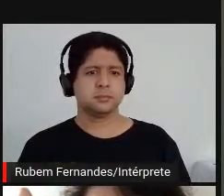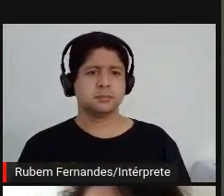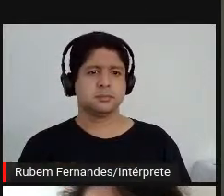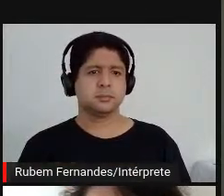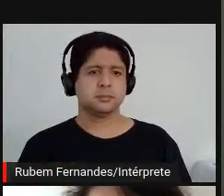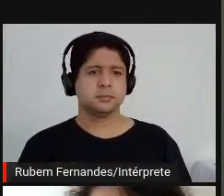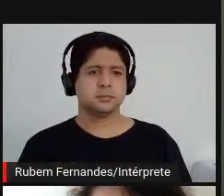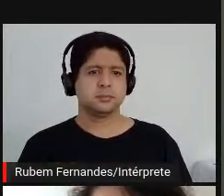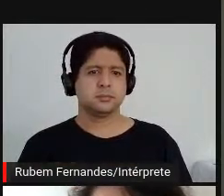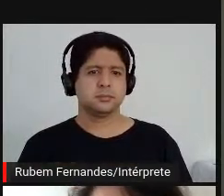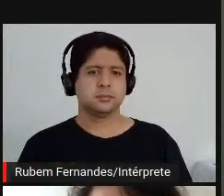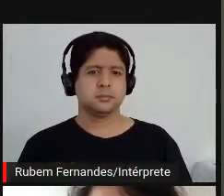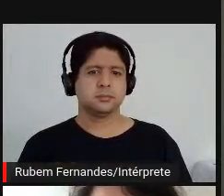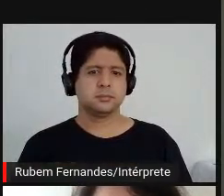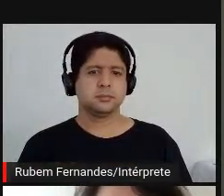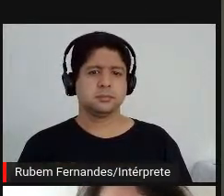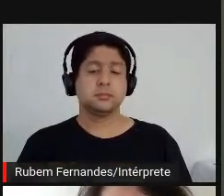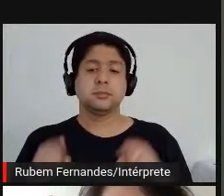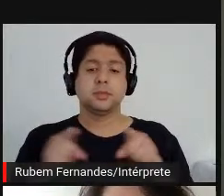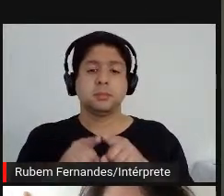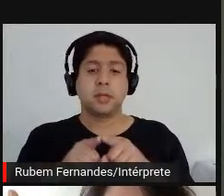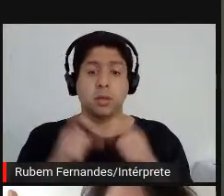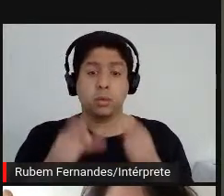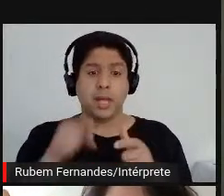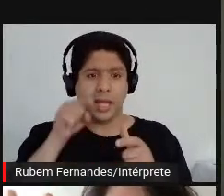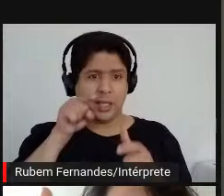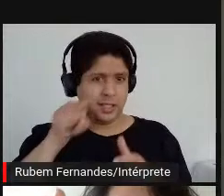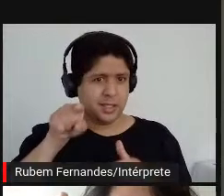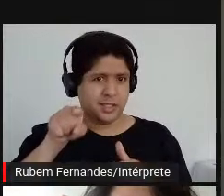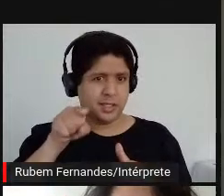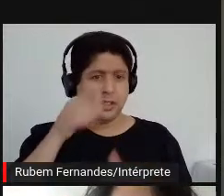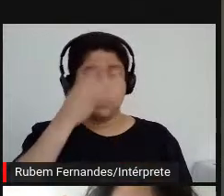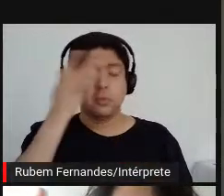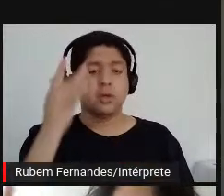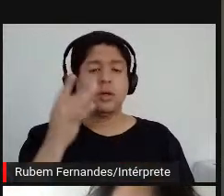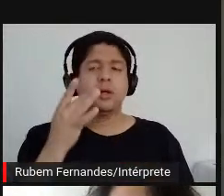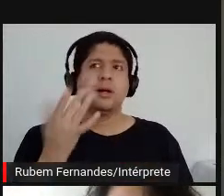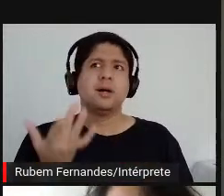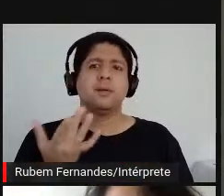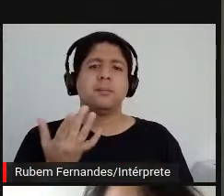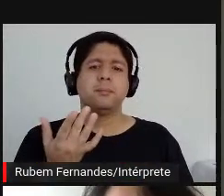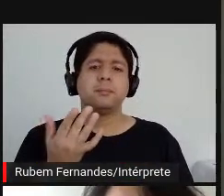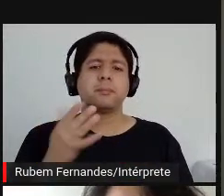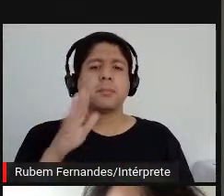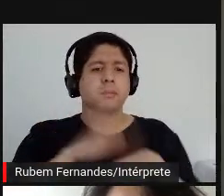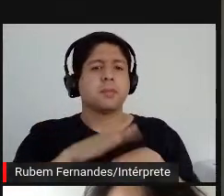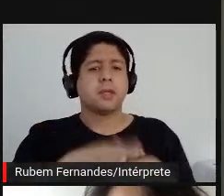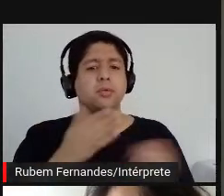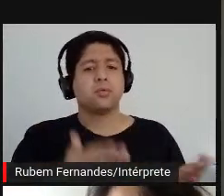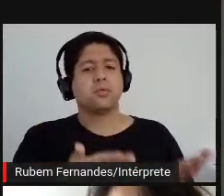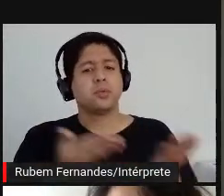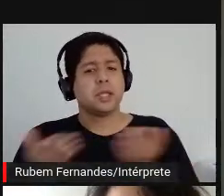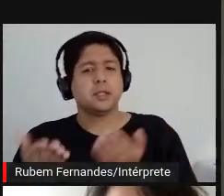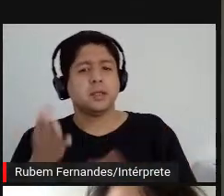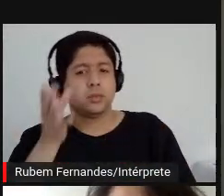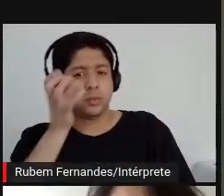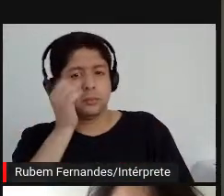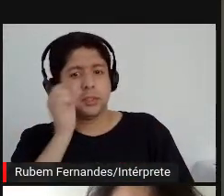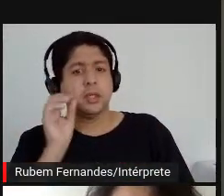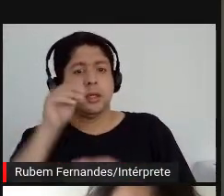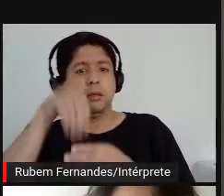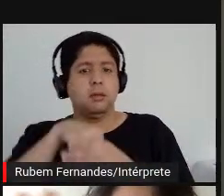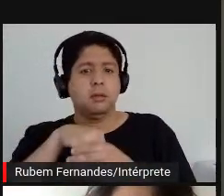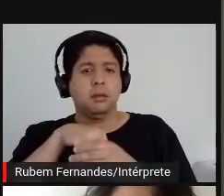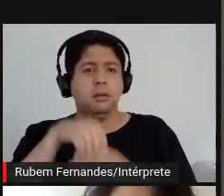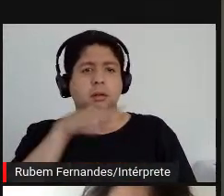E nesse espaço, as pessoas eram convidadas a dormir dentro do espaço